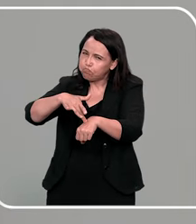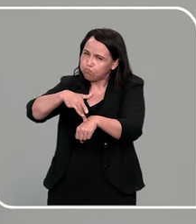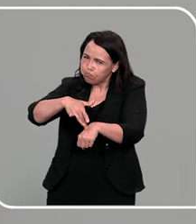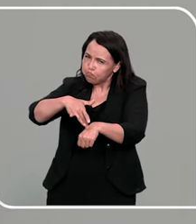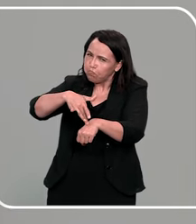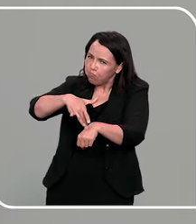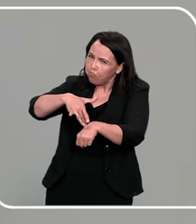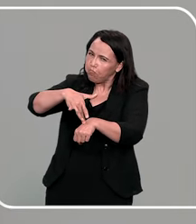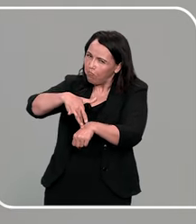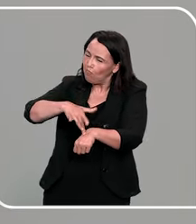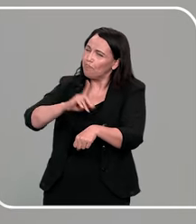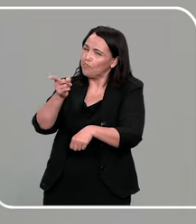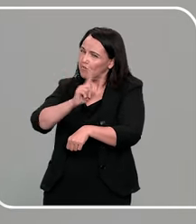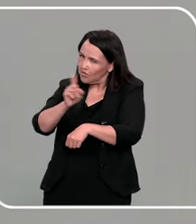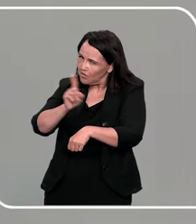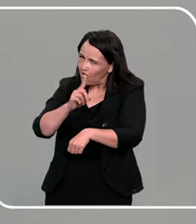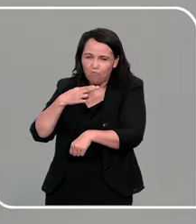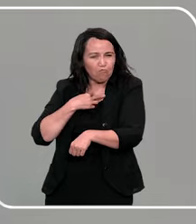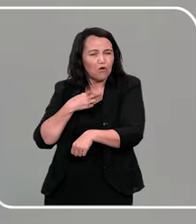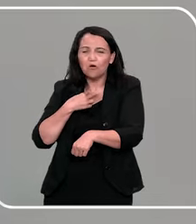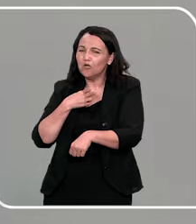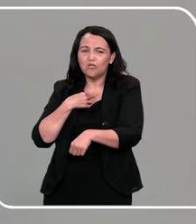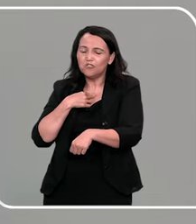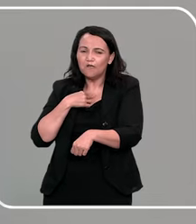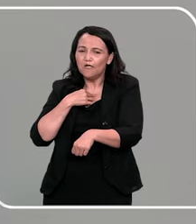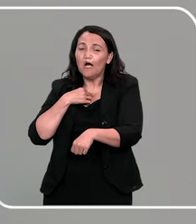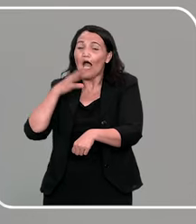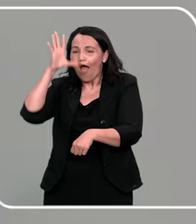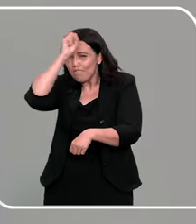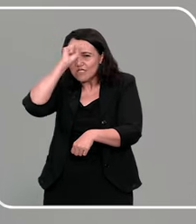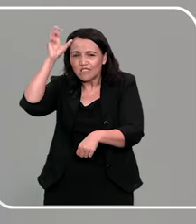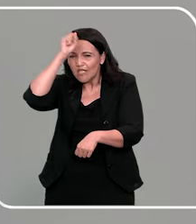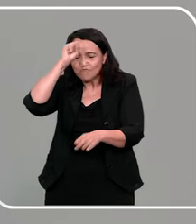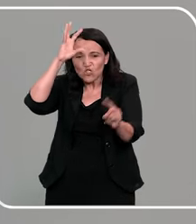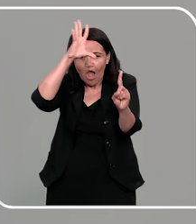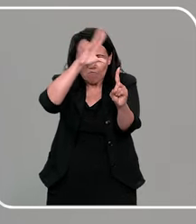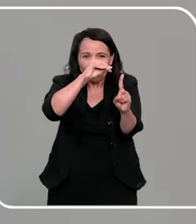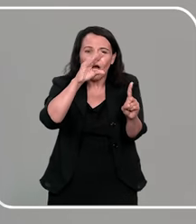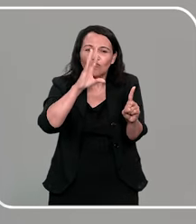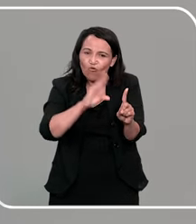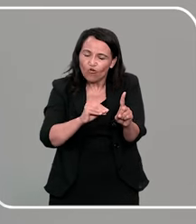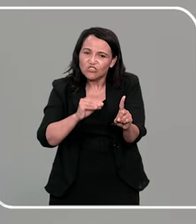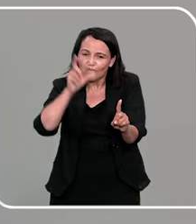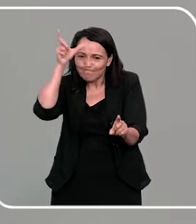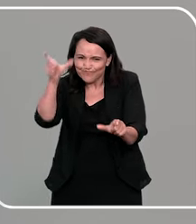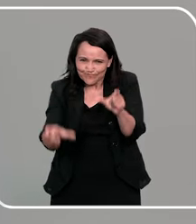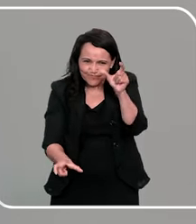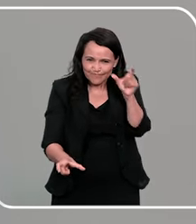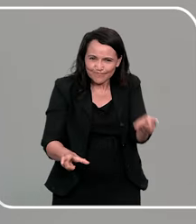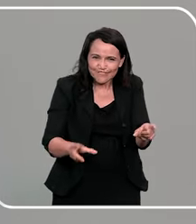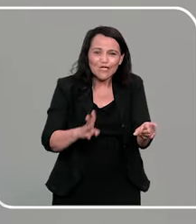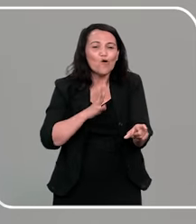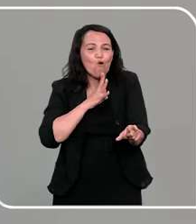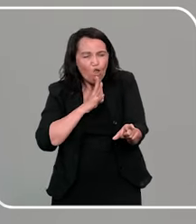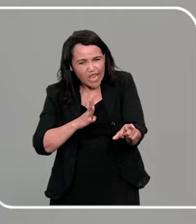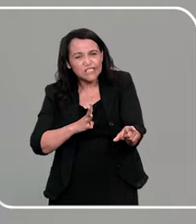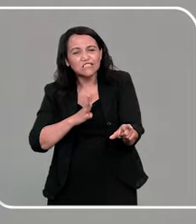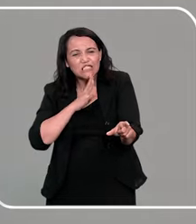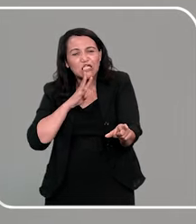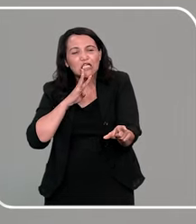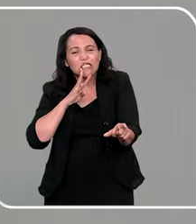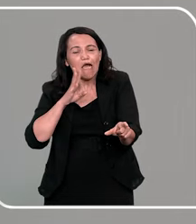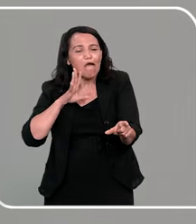aprendeu hoje, né? Muitas vezes, os abusadores são pessoas conhecidas e fora de qualquer suspeita, porque são pessoas